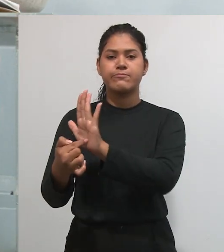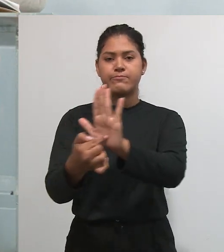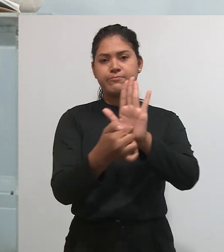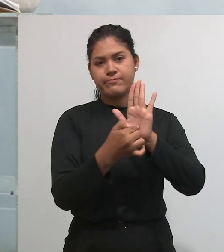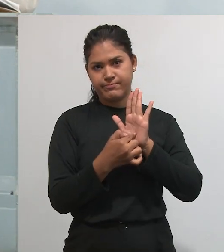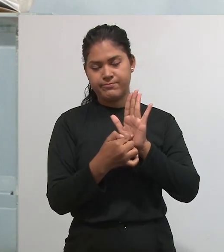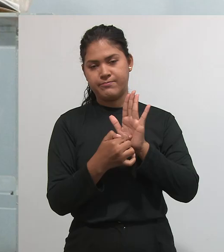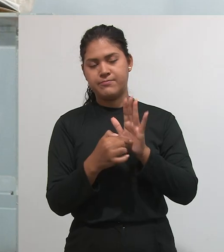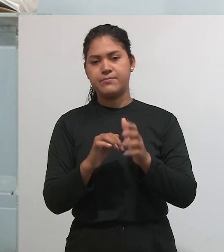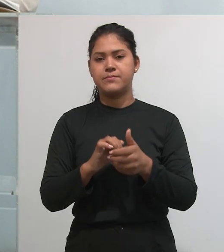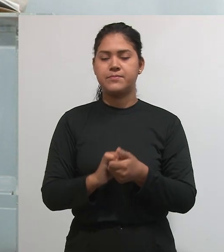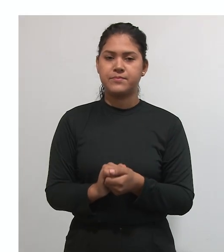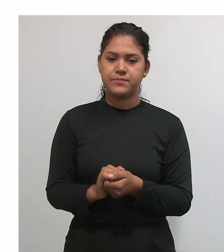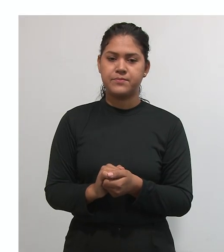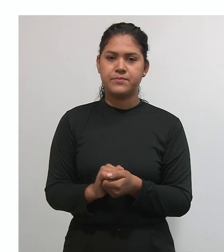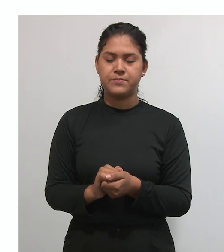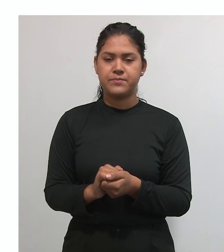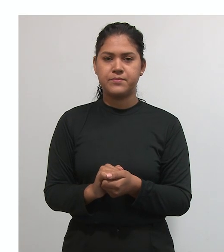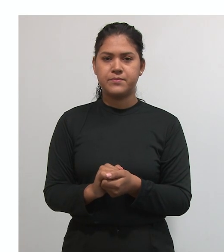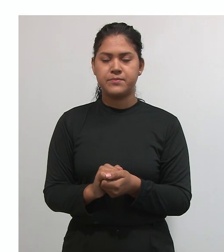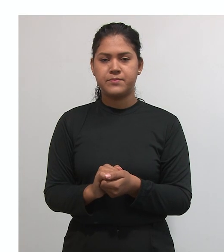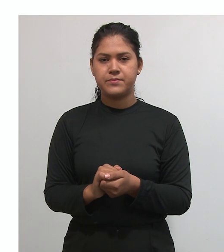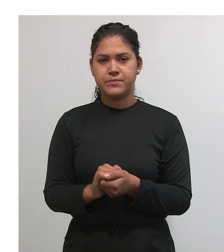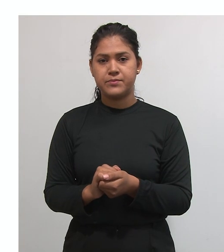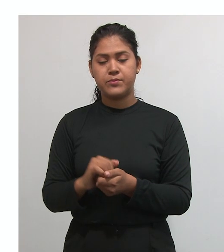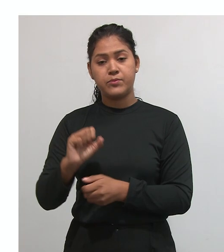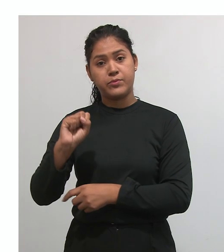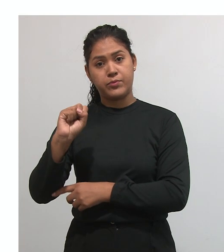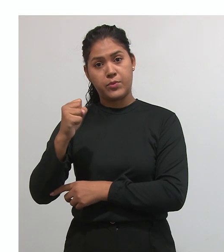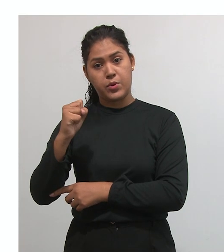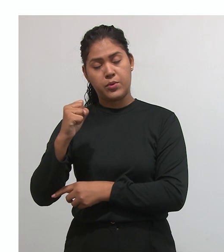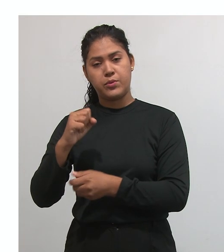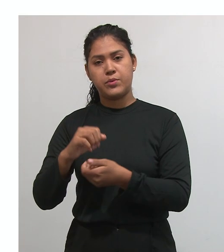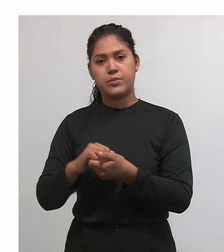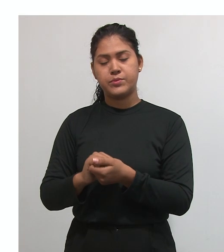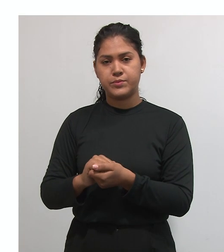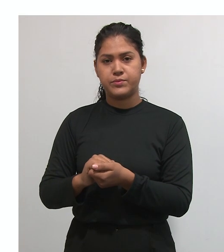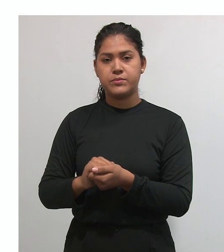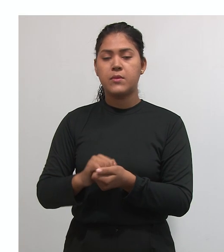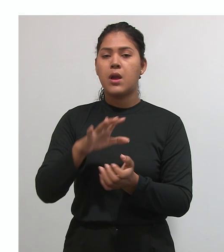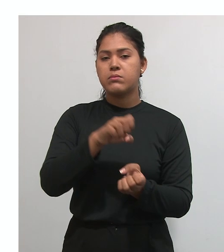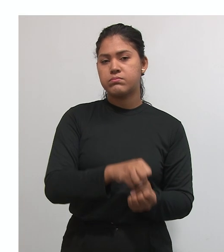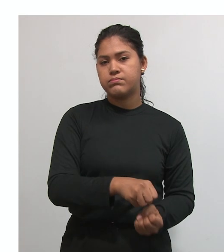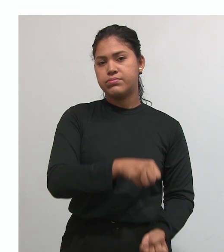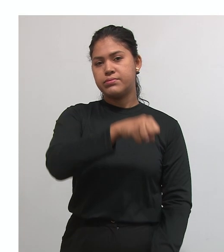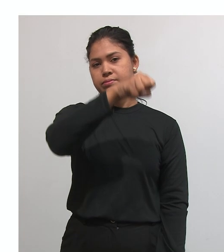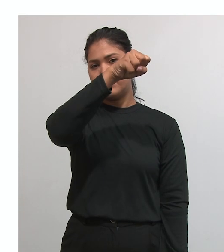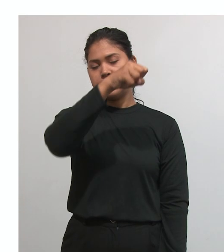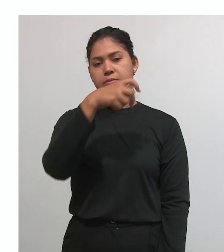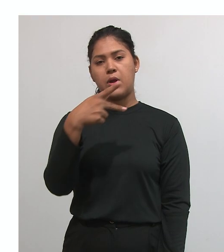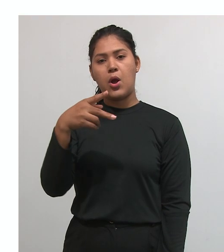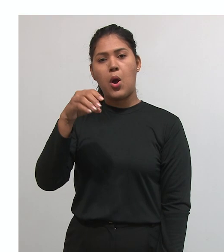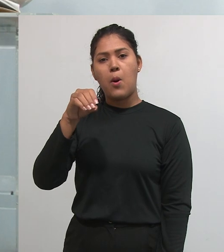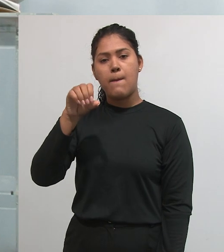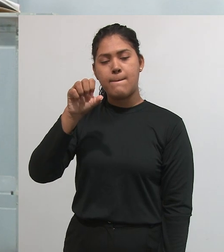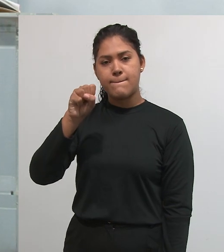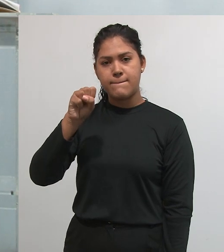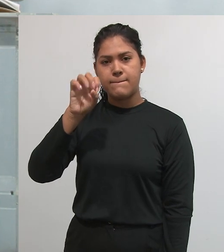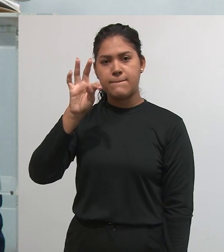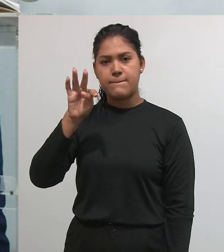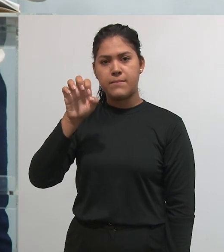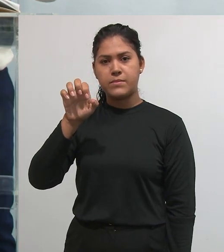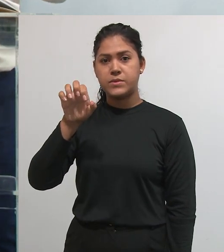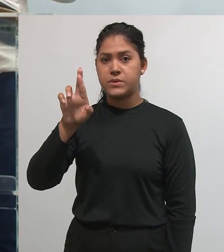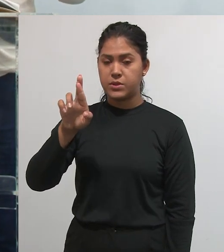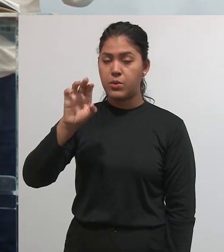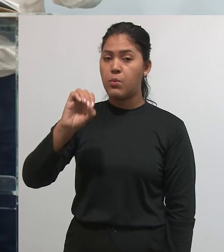Uma outra modalidade que é muito utilizada nos eventos científicos é o pôster científico, também chamado de banner. O